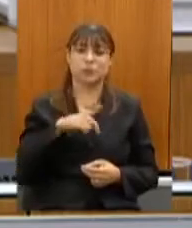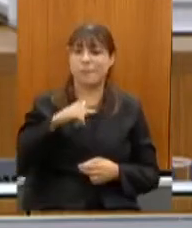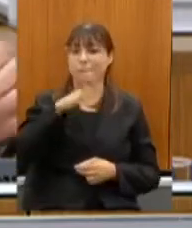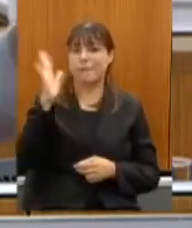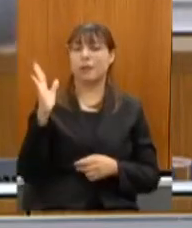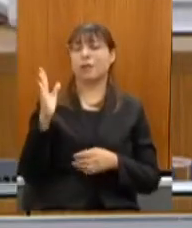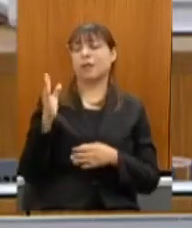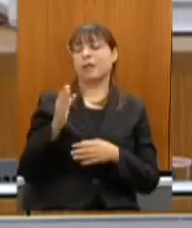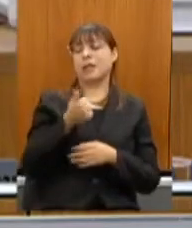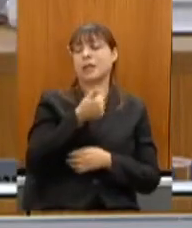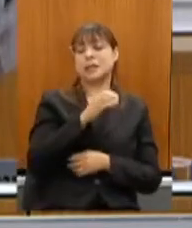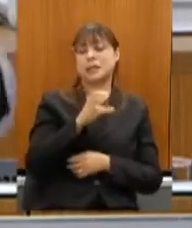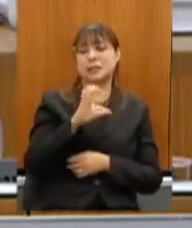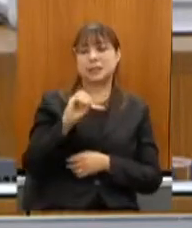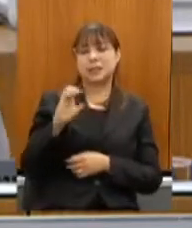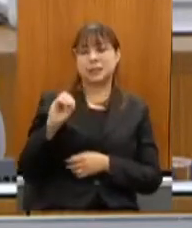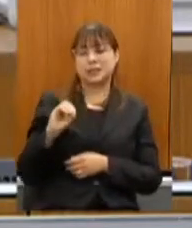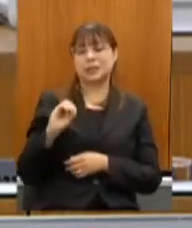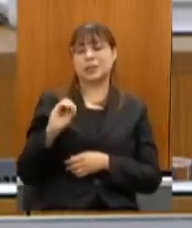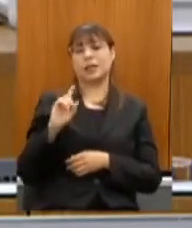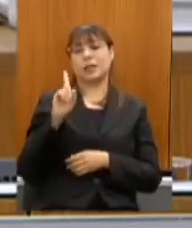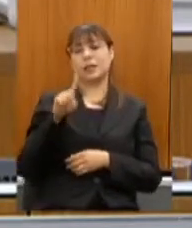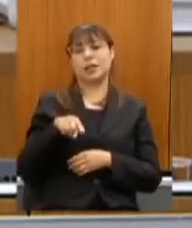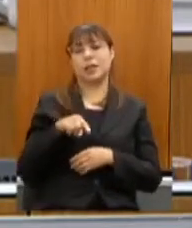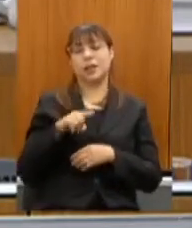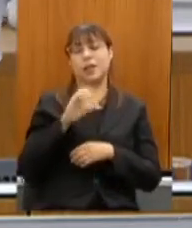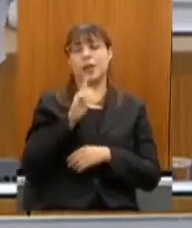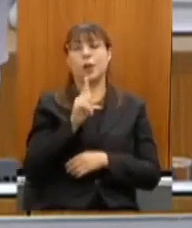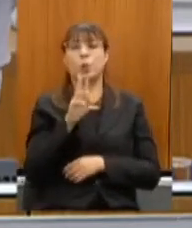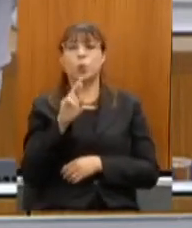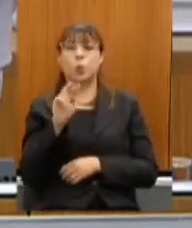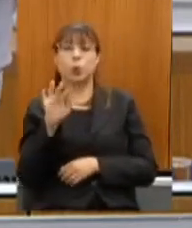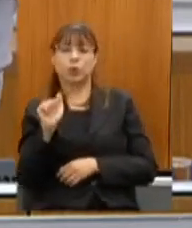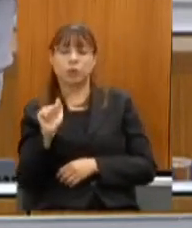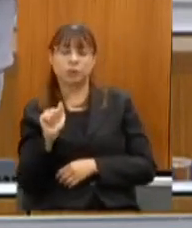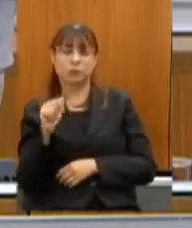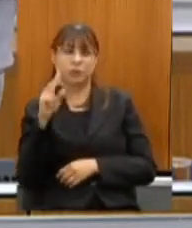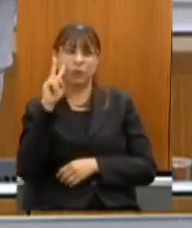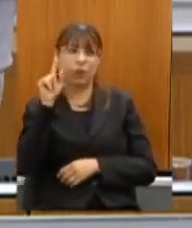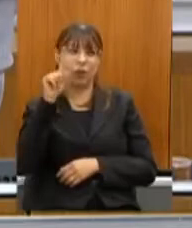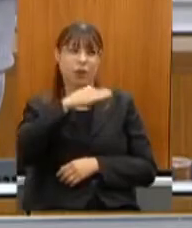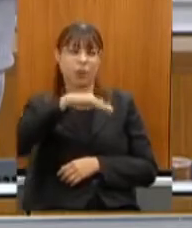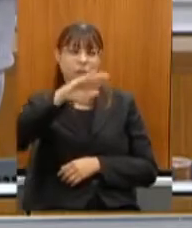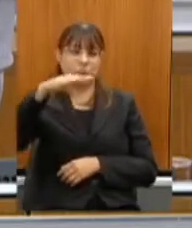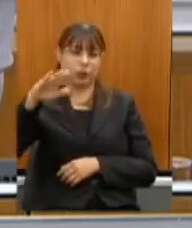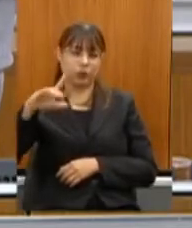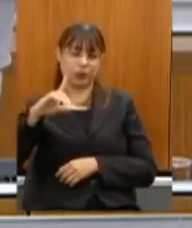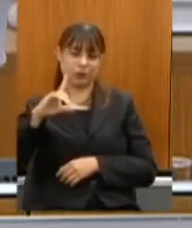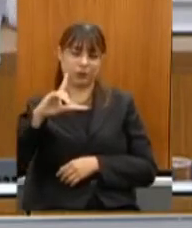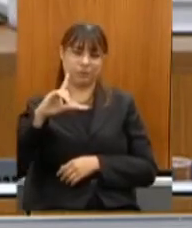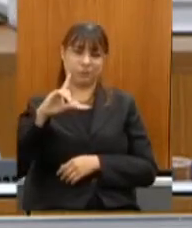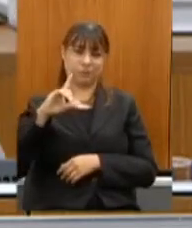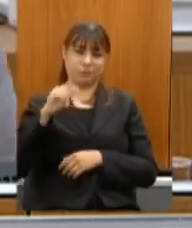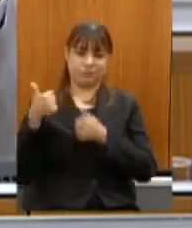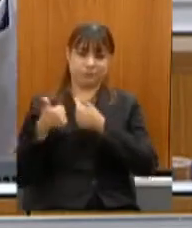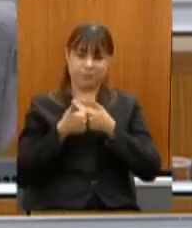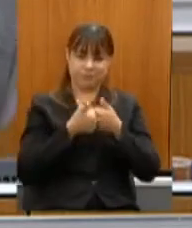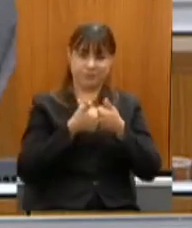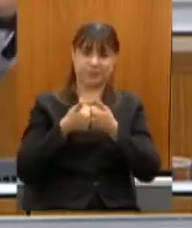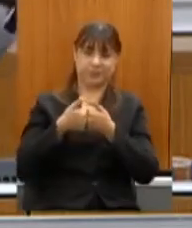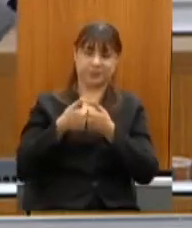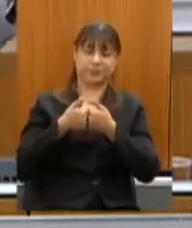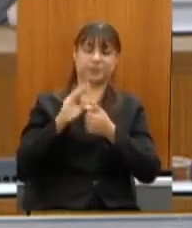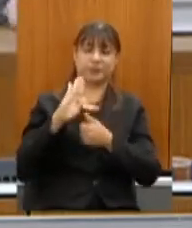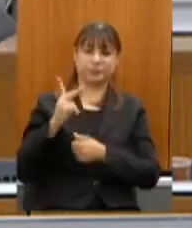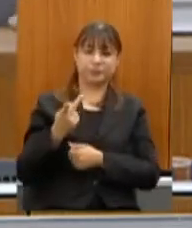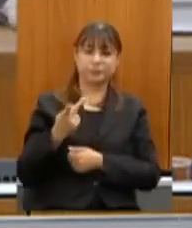que a gente tem nessa região vocês acreditam que nas montanhas do entorno de Belo Horizonte nós temos a maior